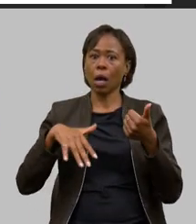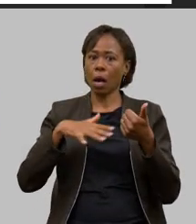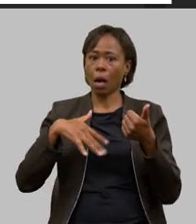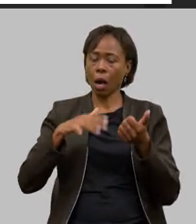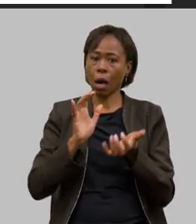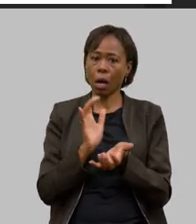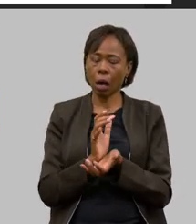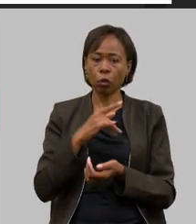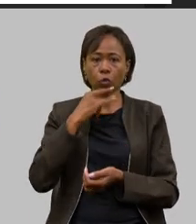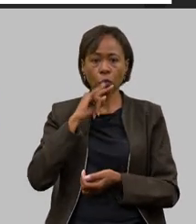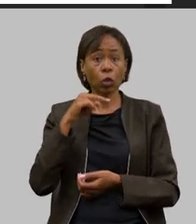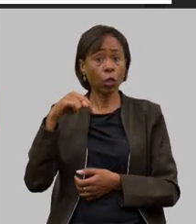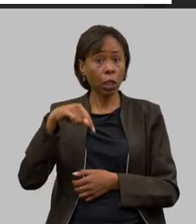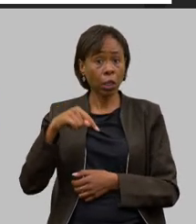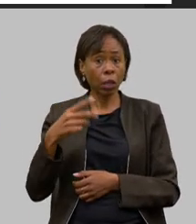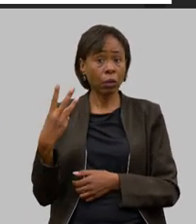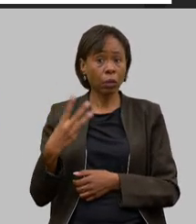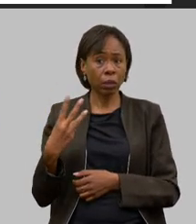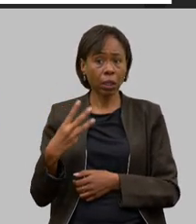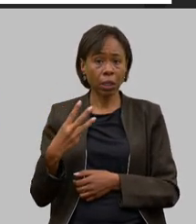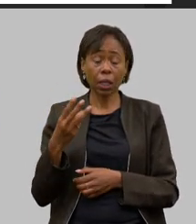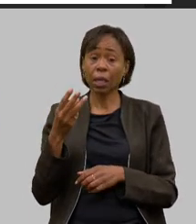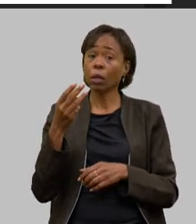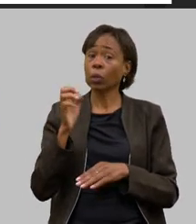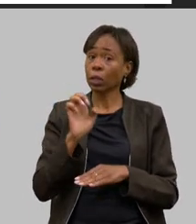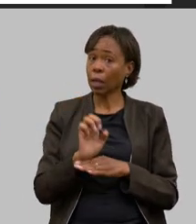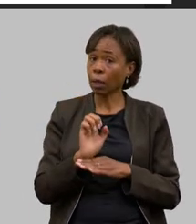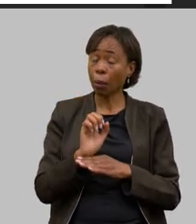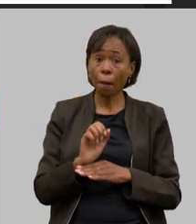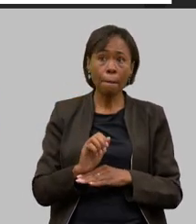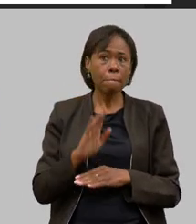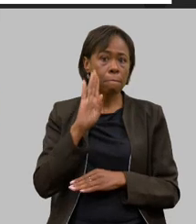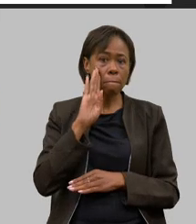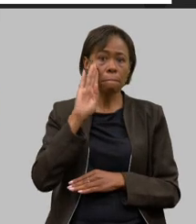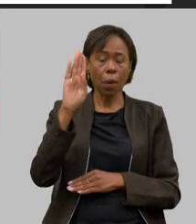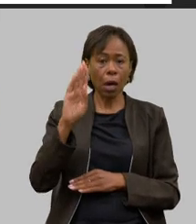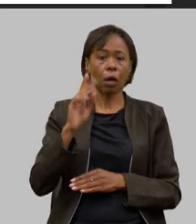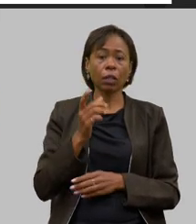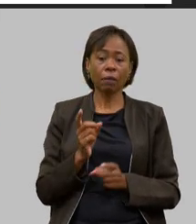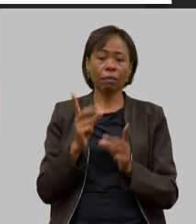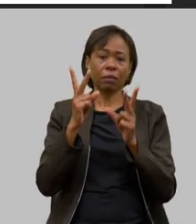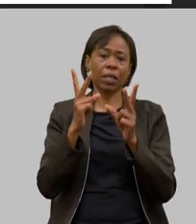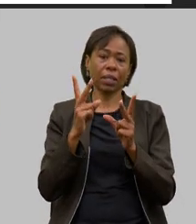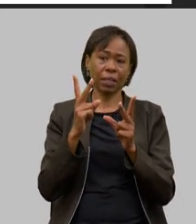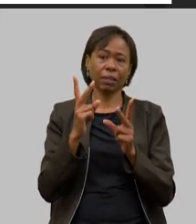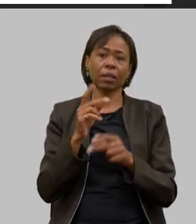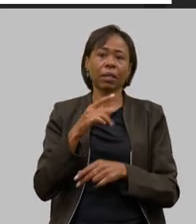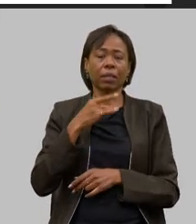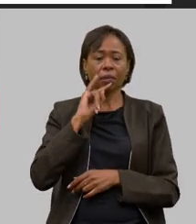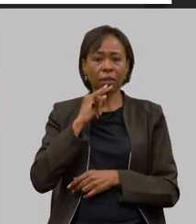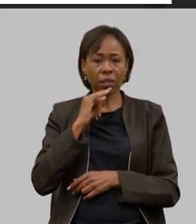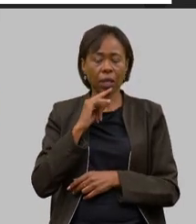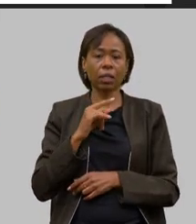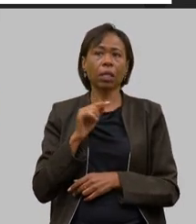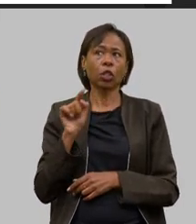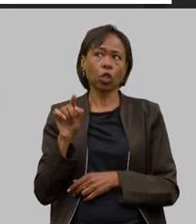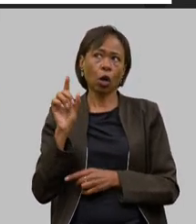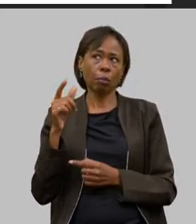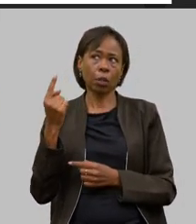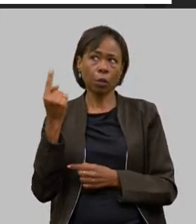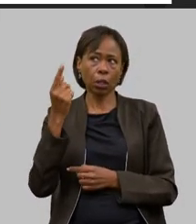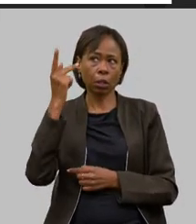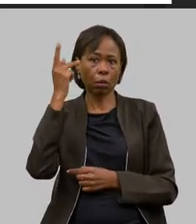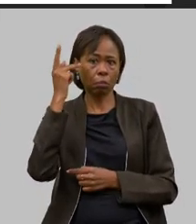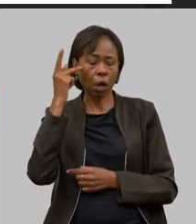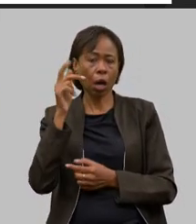somos o terceiro estado maior exportador de cachaça do Brasil a gente pede hoje só para São Paulo e para Pernambuco que nós